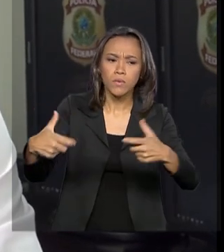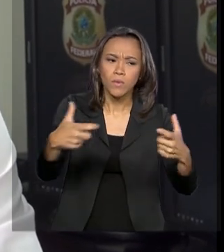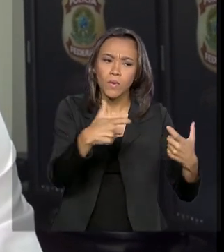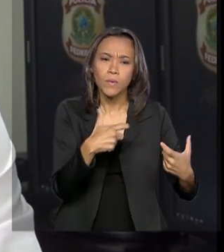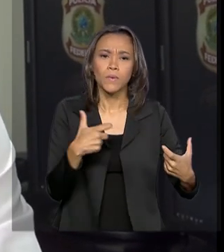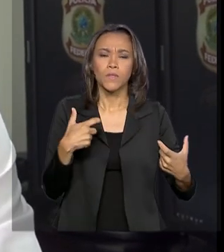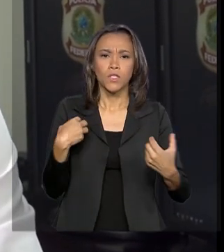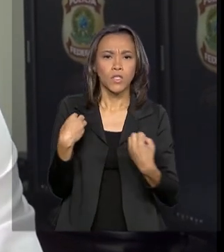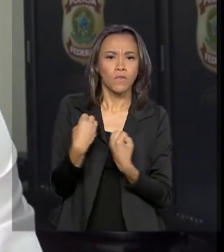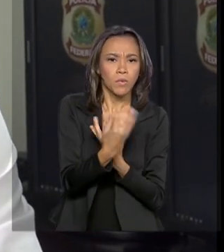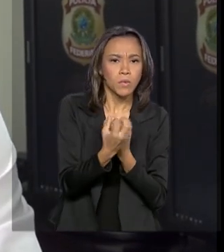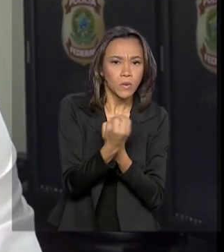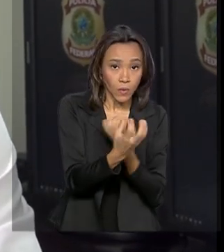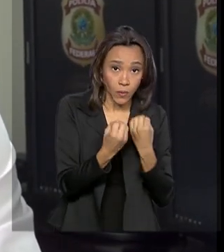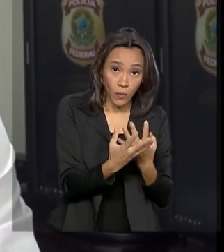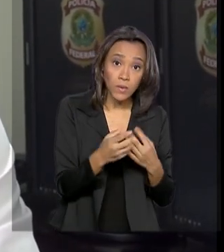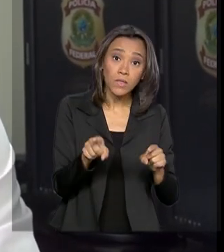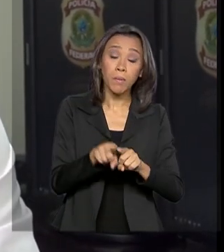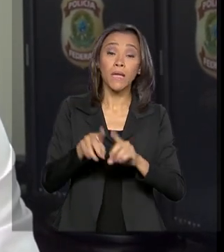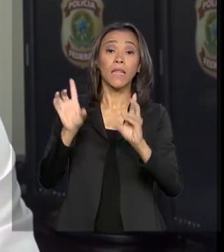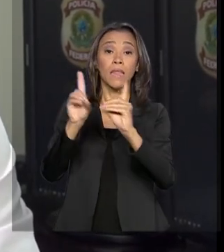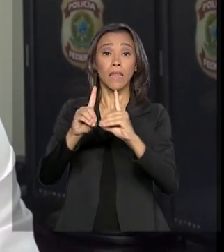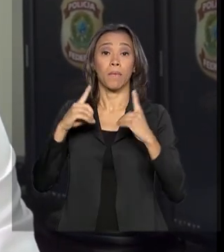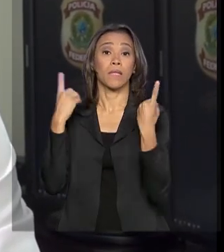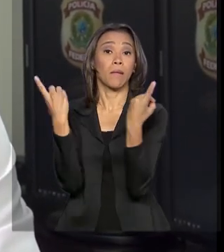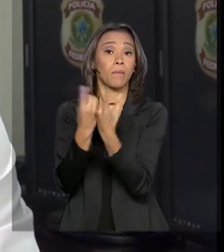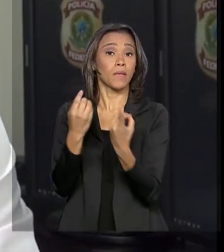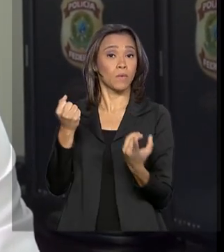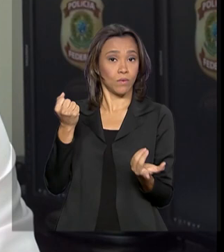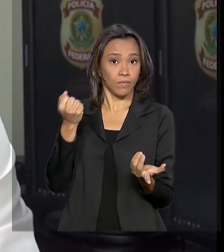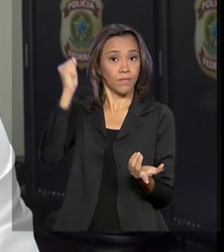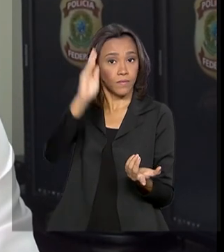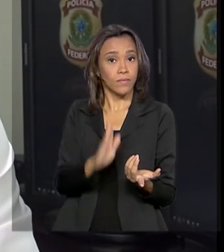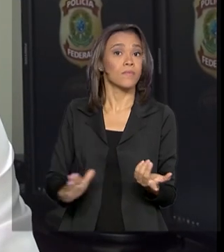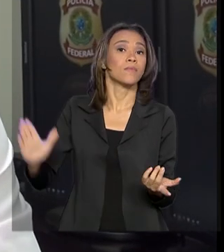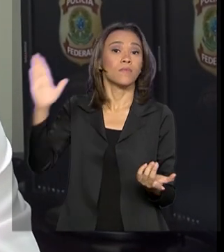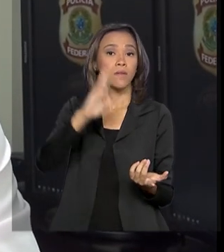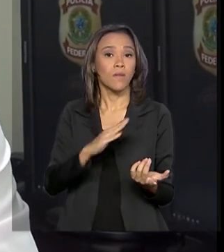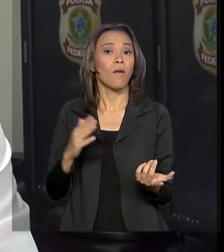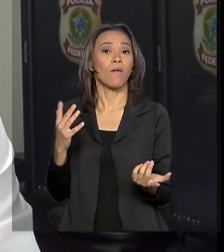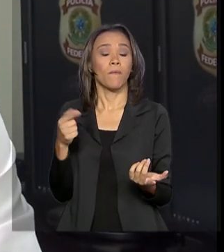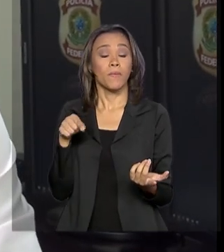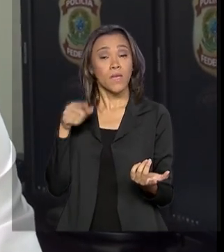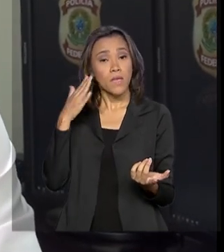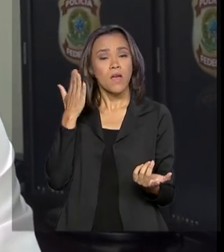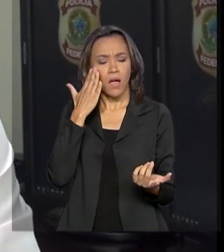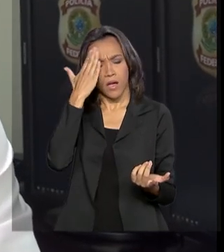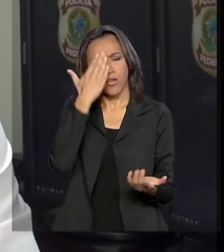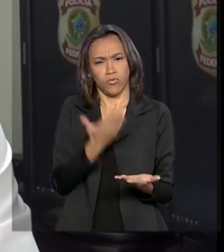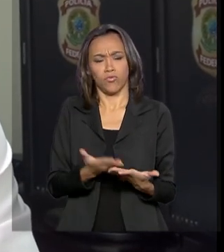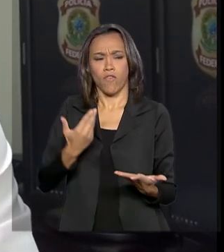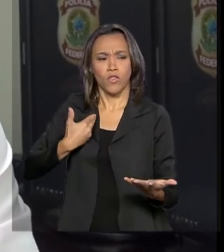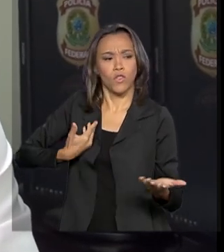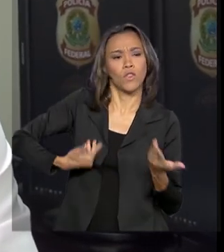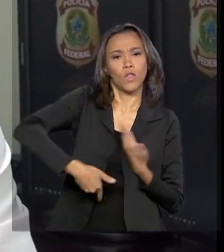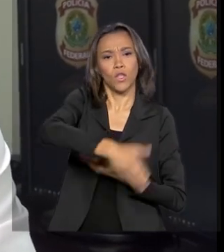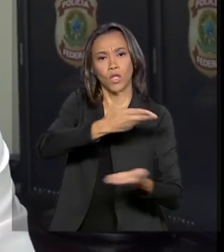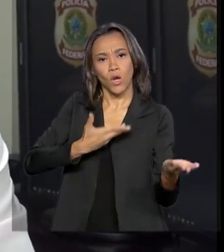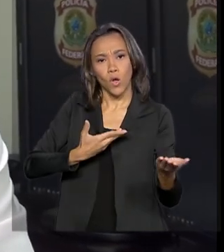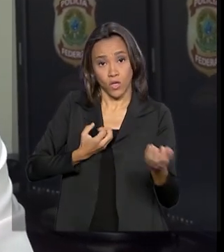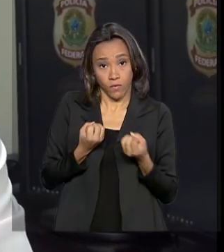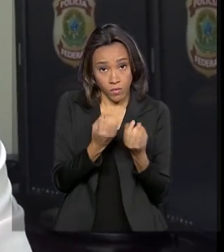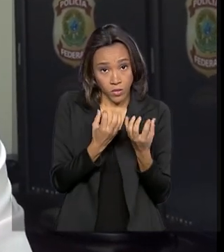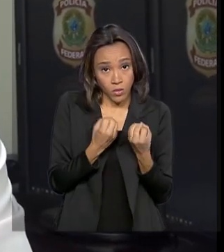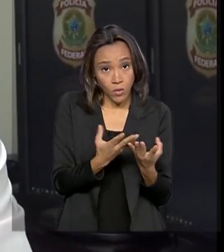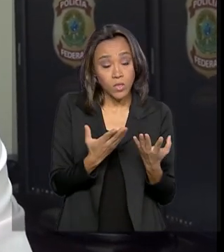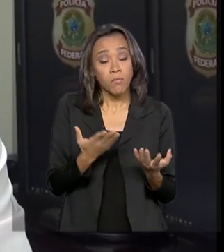contato do Departamento Penitenciário Nacional. Cremos que com essas trocas de informações possamos ter